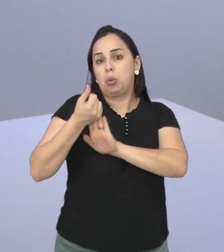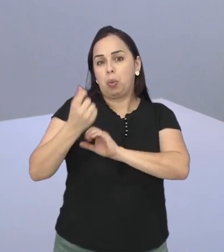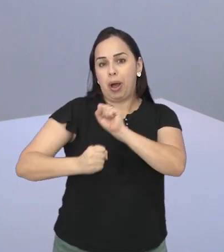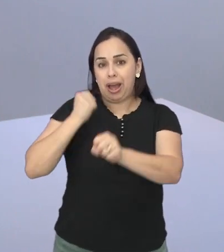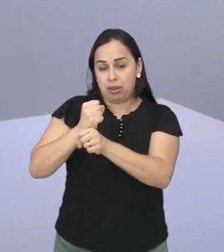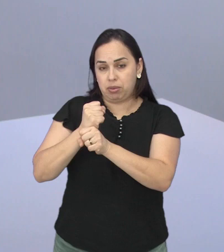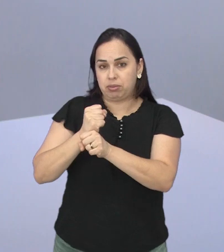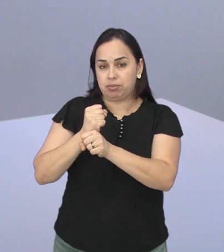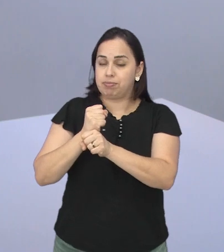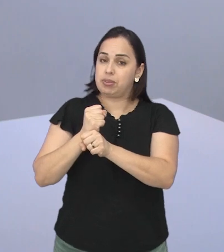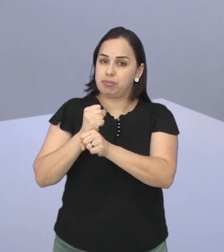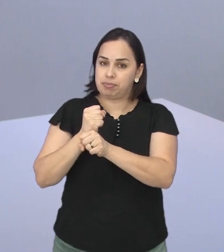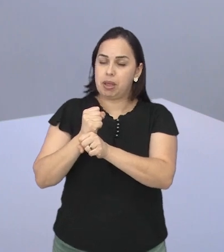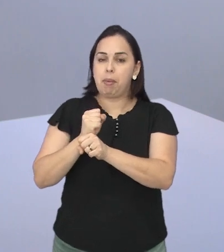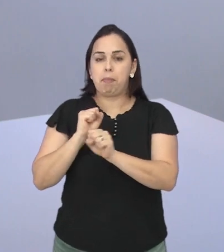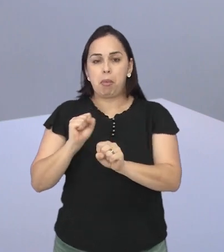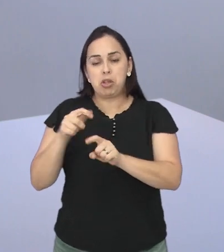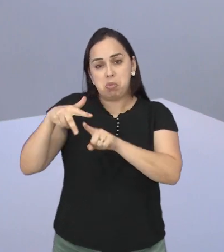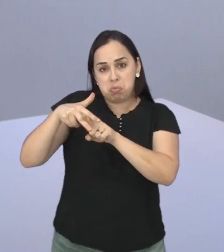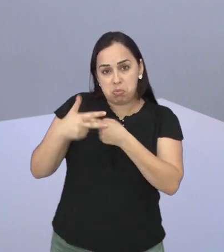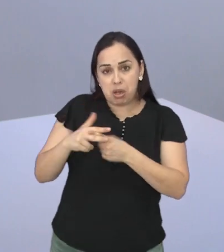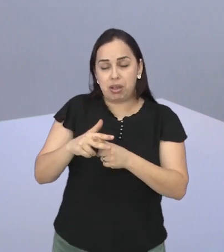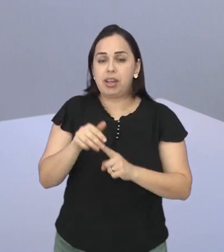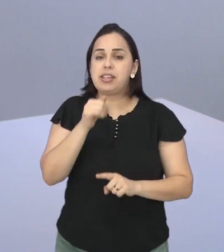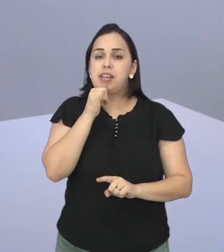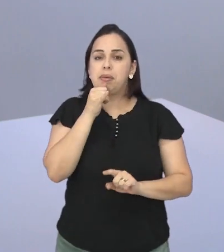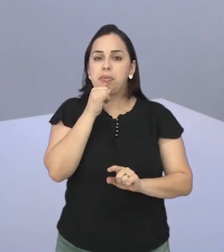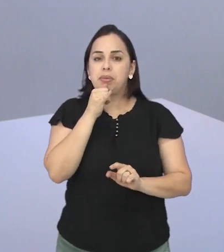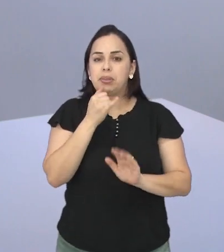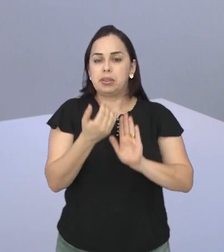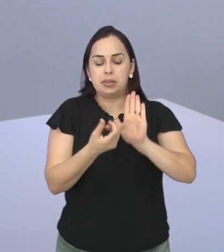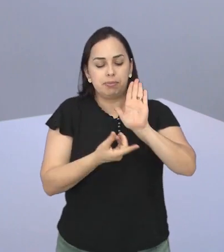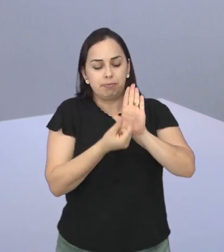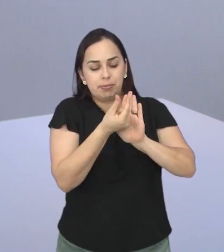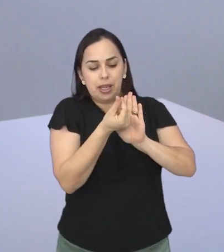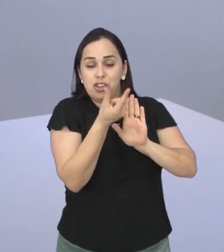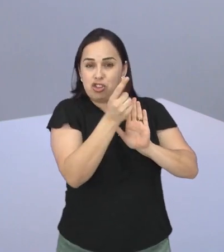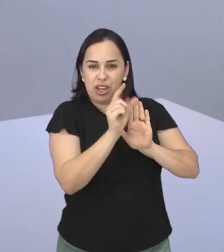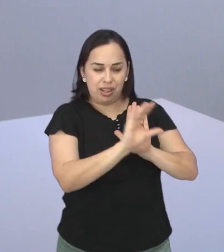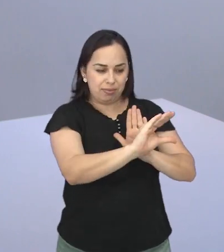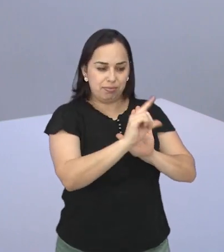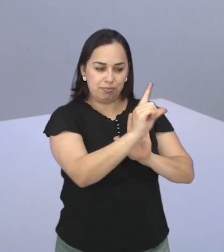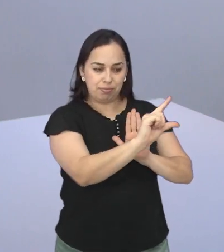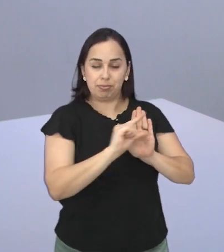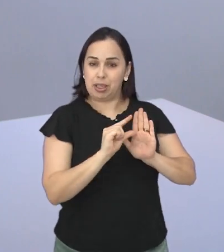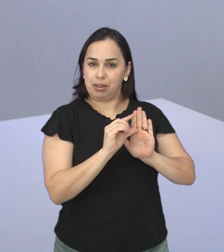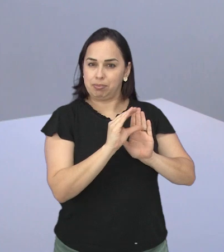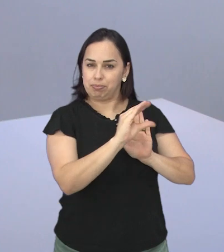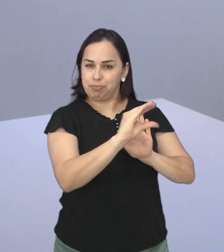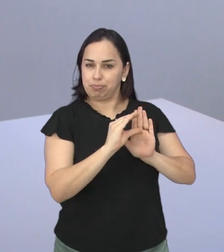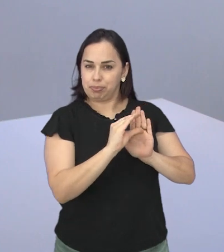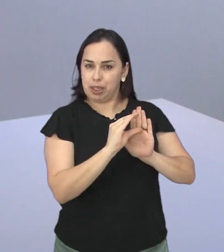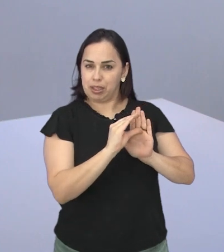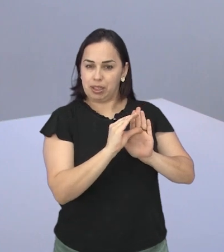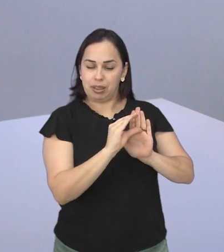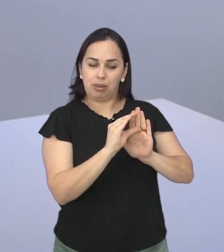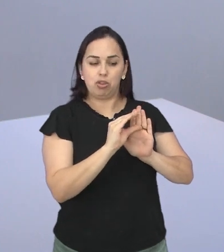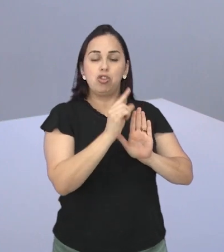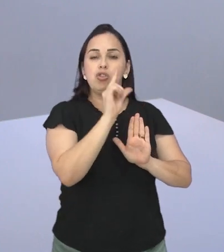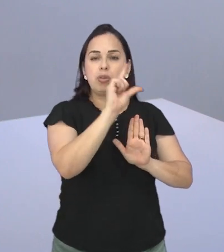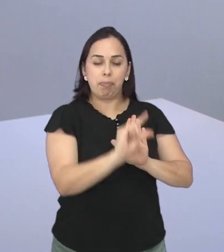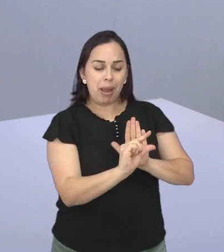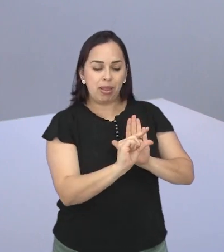ali você pode fazer a correção De repente você pode tirar um pouco de recurso de uma área que está já